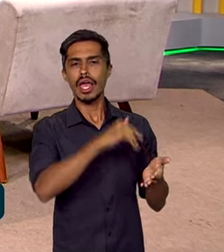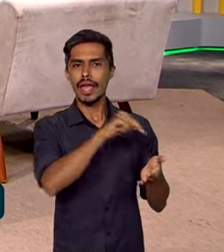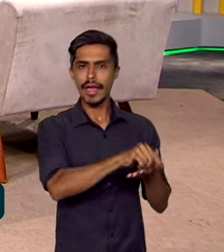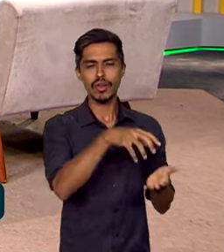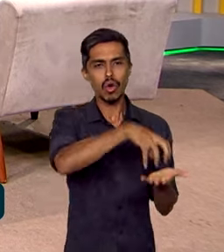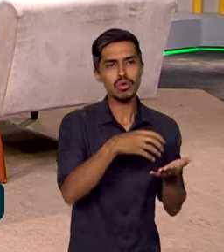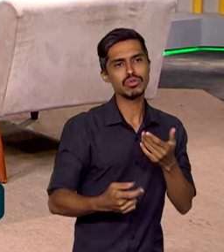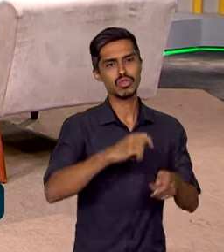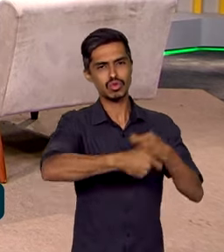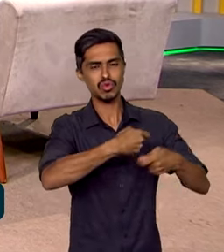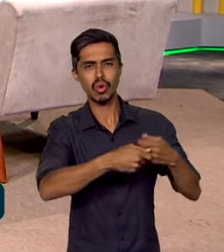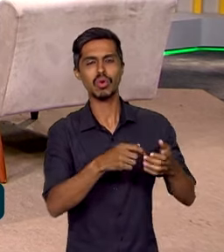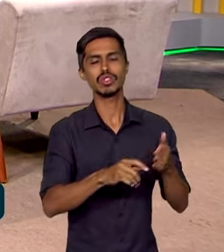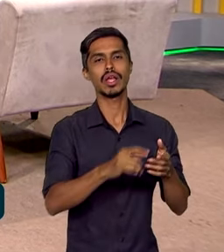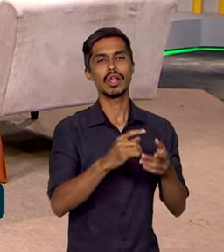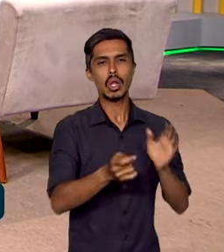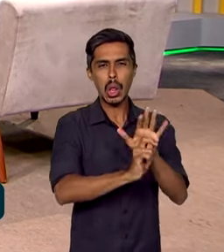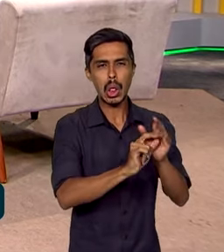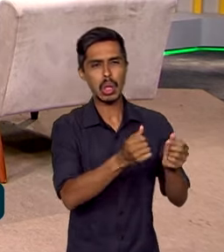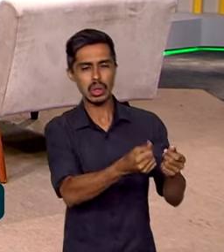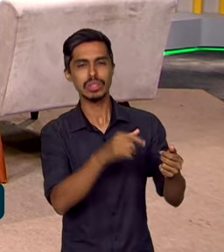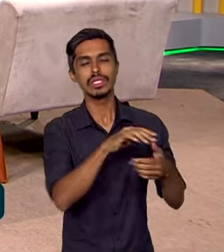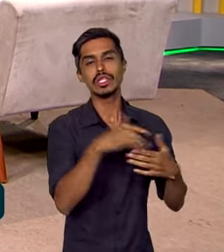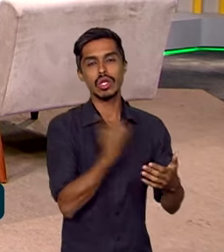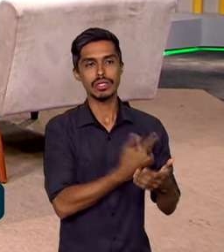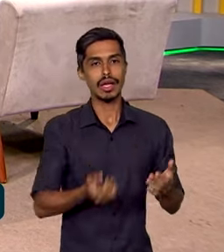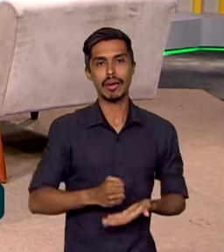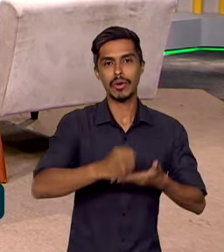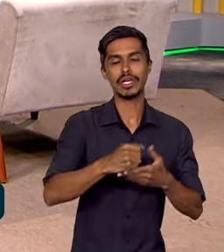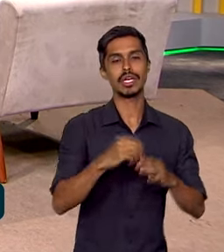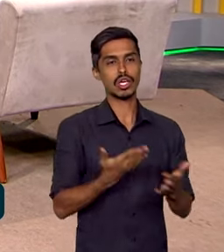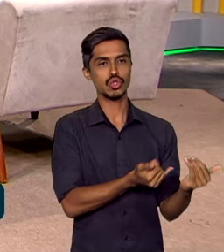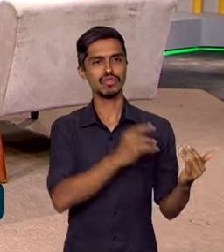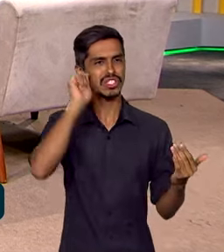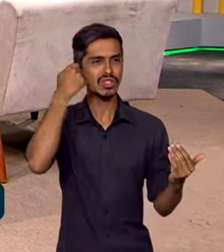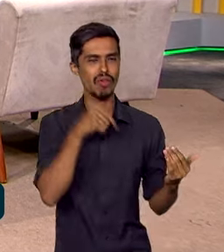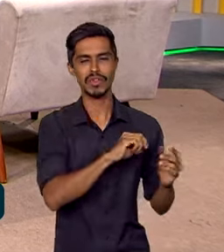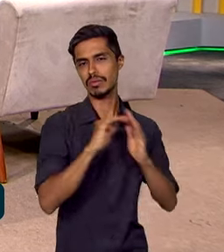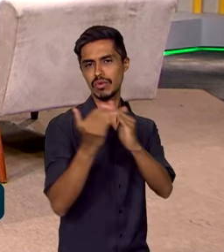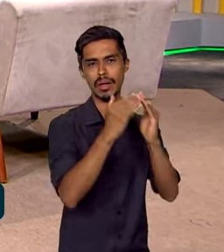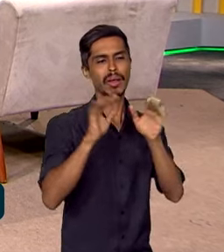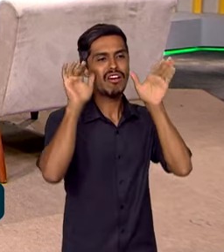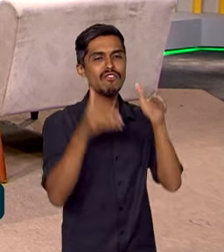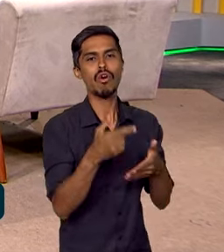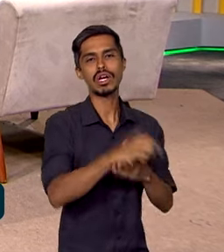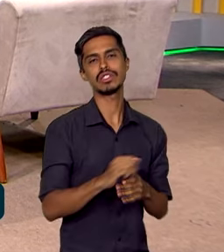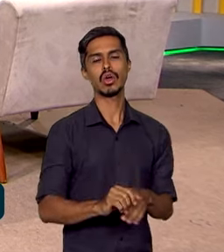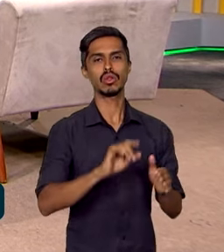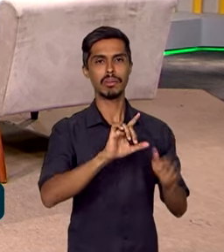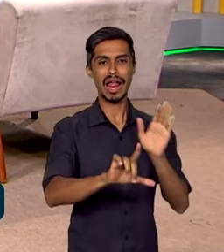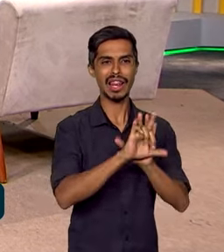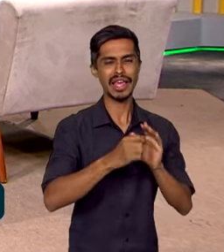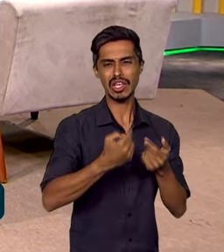que é a estratégia de apoio à juventude negra periférica, pensando uma política de drogas antirracista, que